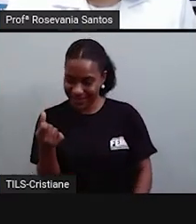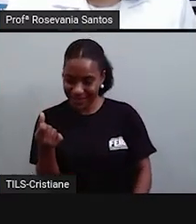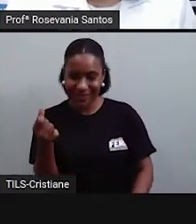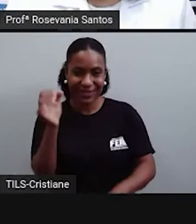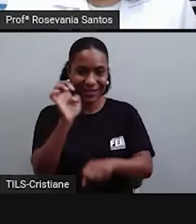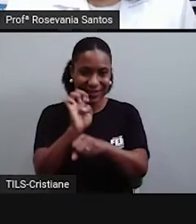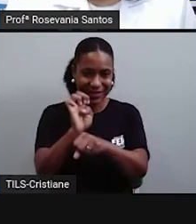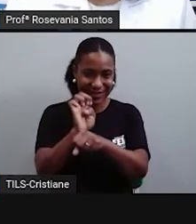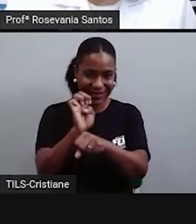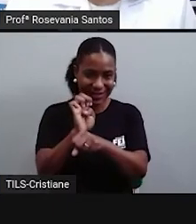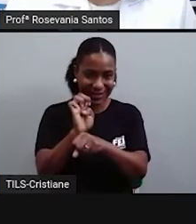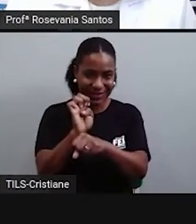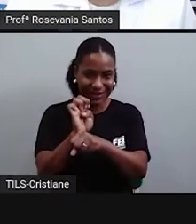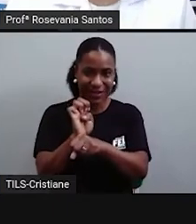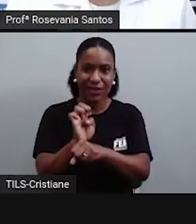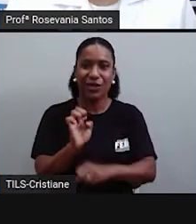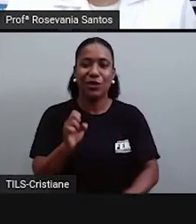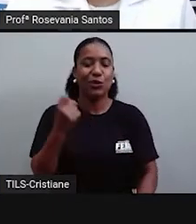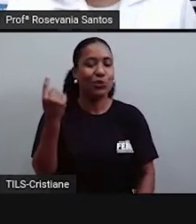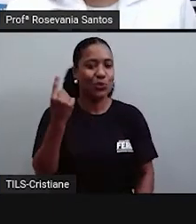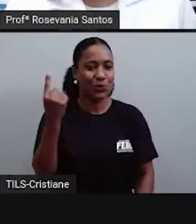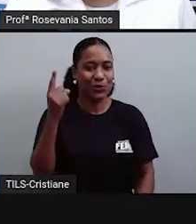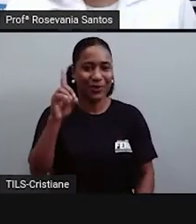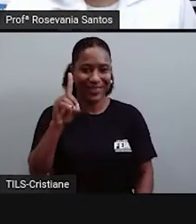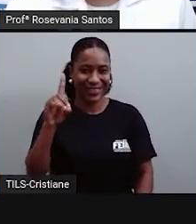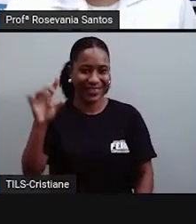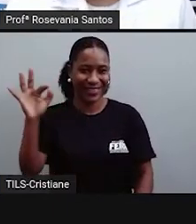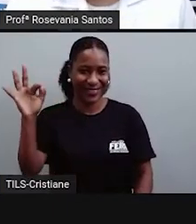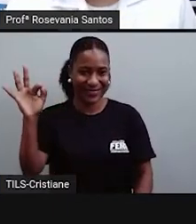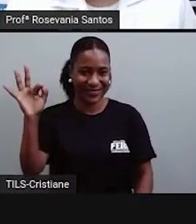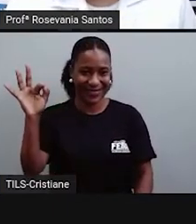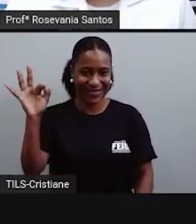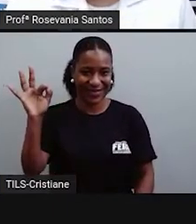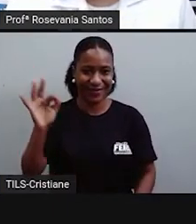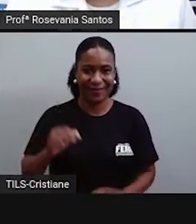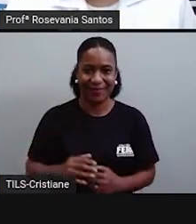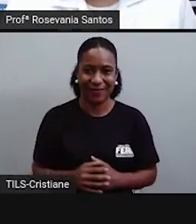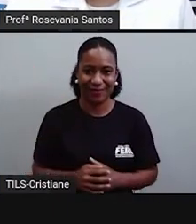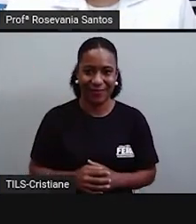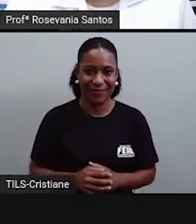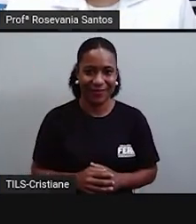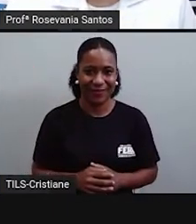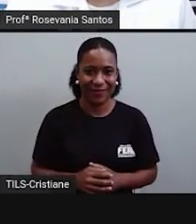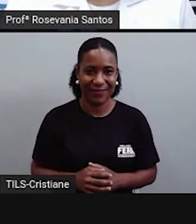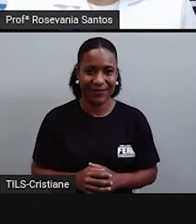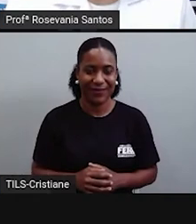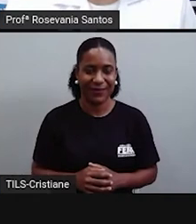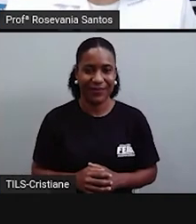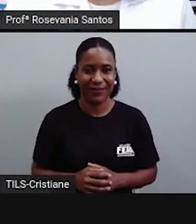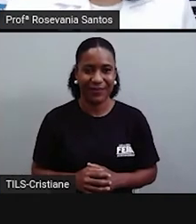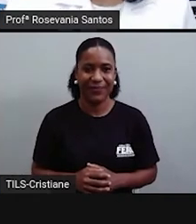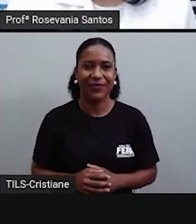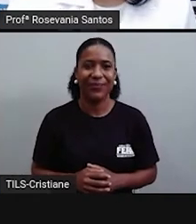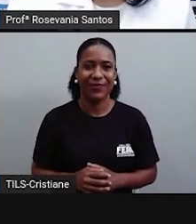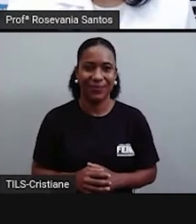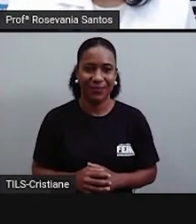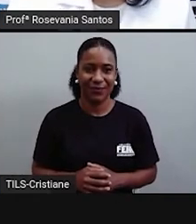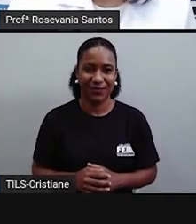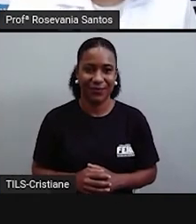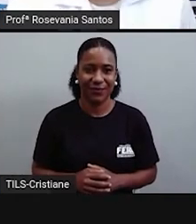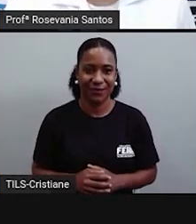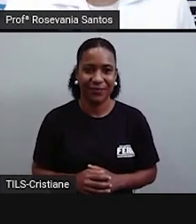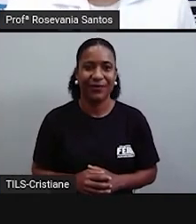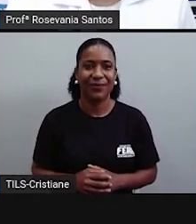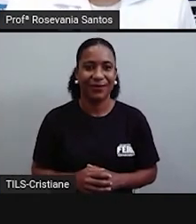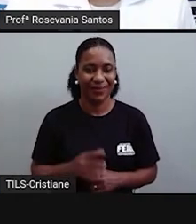e 1 distrito federal, que é a configuração atual que a gente tem. E, só para puxar